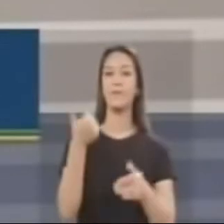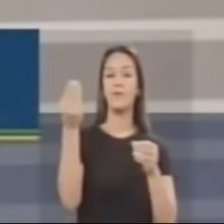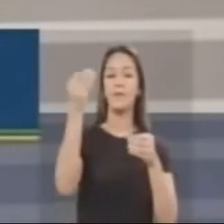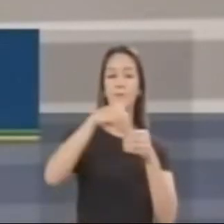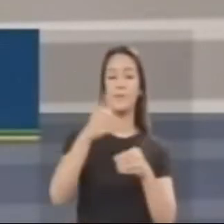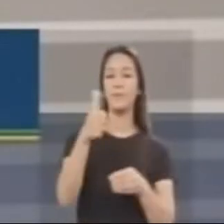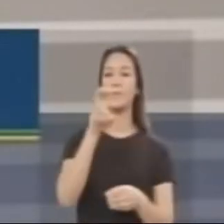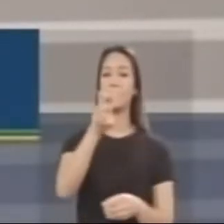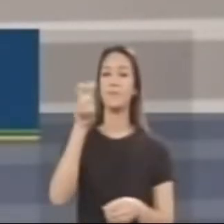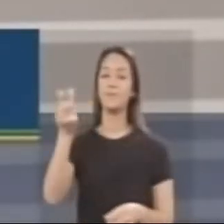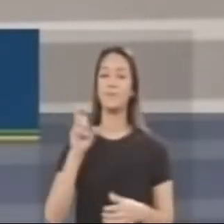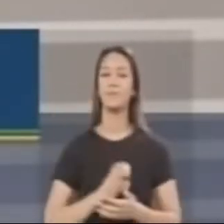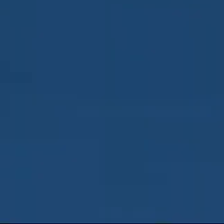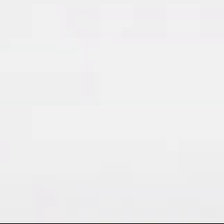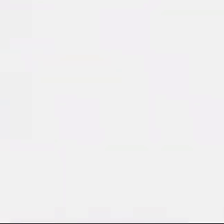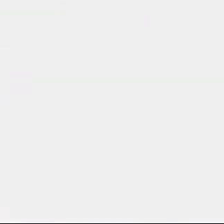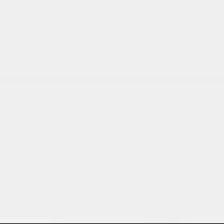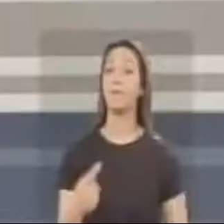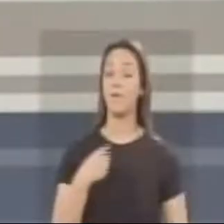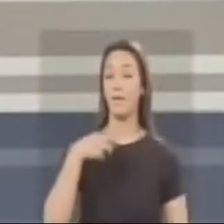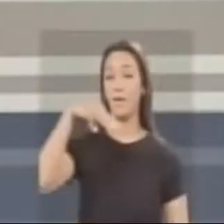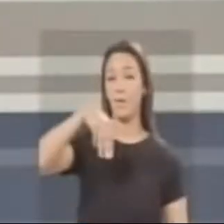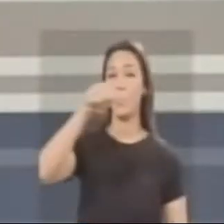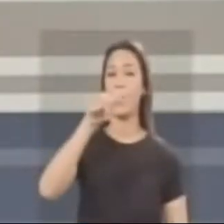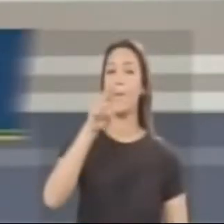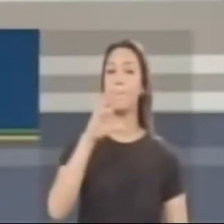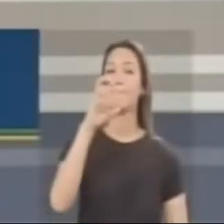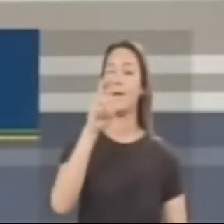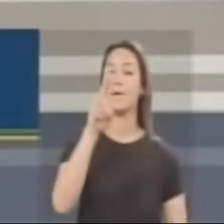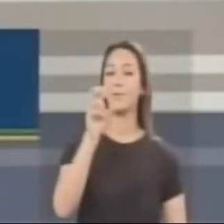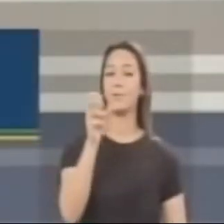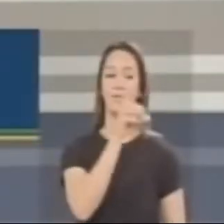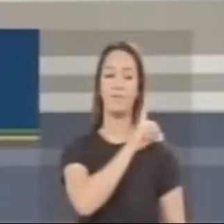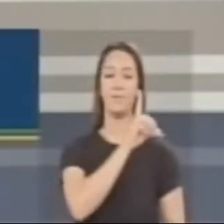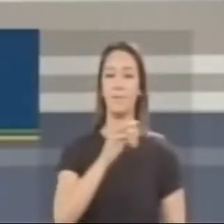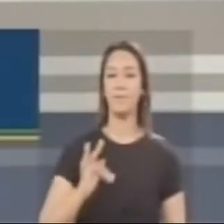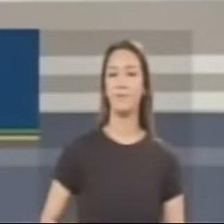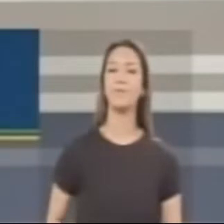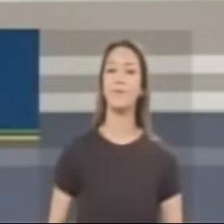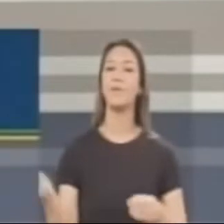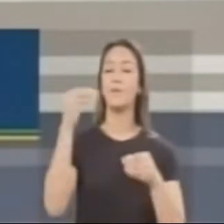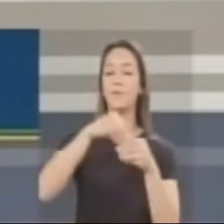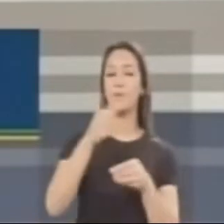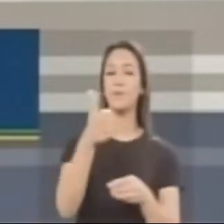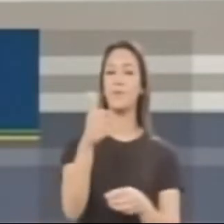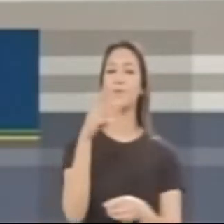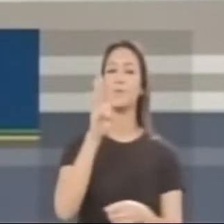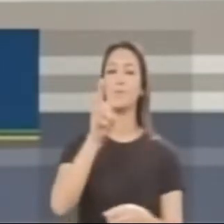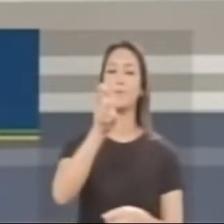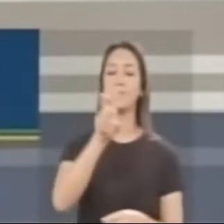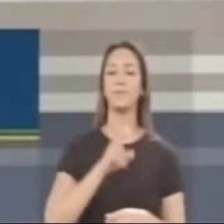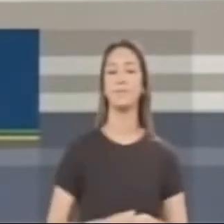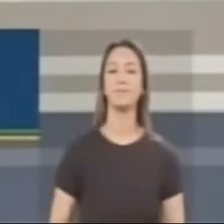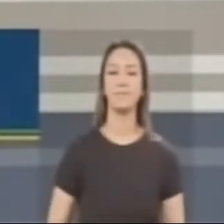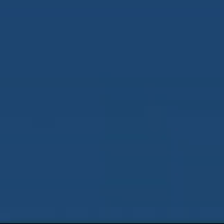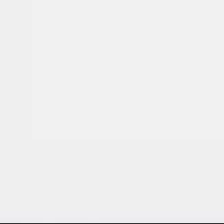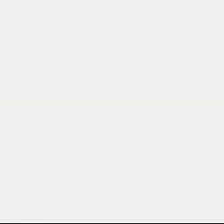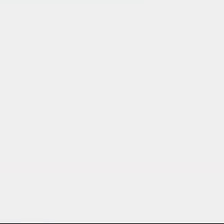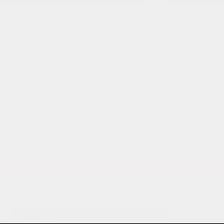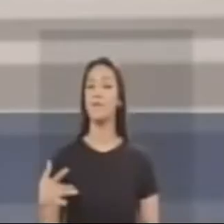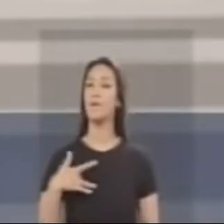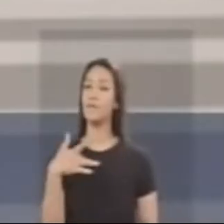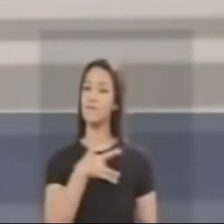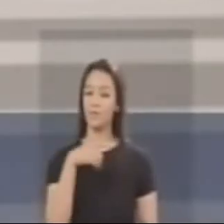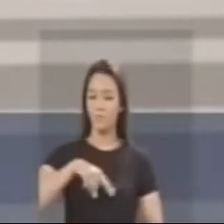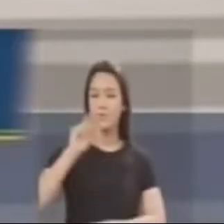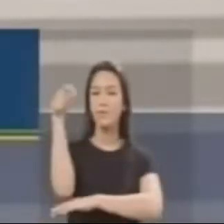-55, Patrícia Beck, deputada Federal. É 11. Sou Marcos Peixoto, candidato a deputado Federal. Vote 11-45. É